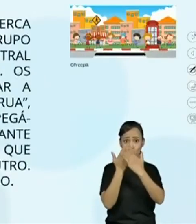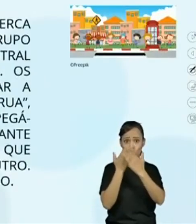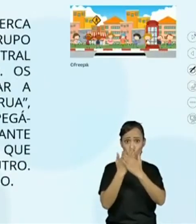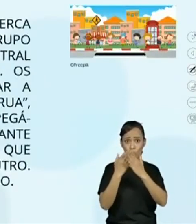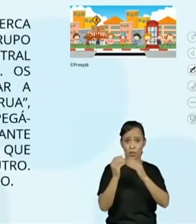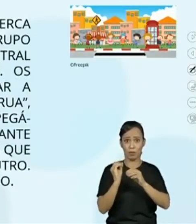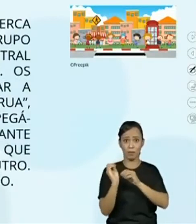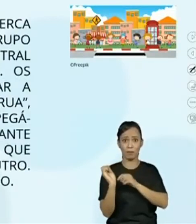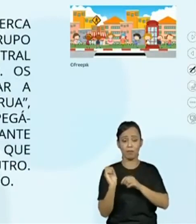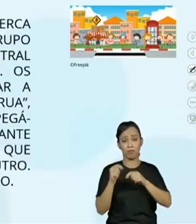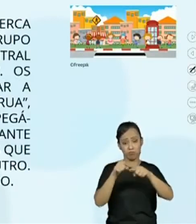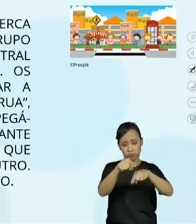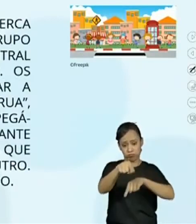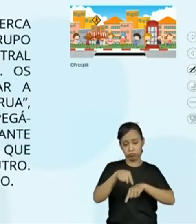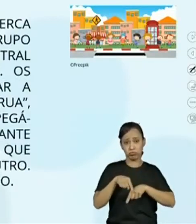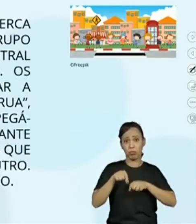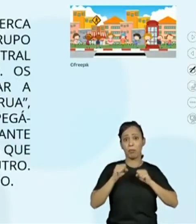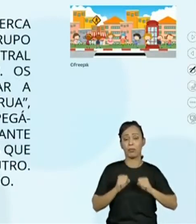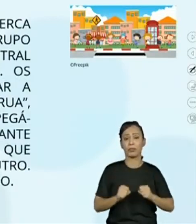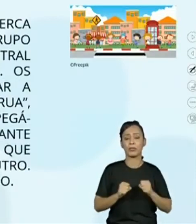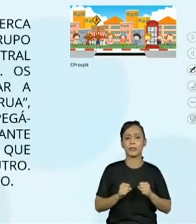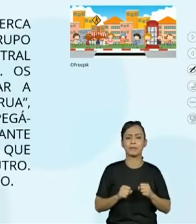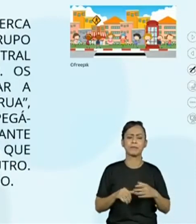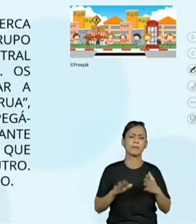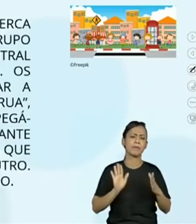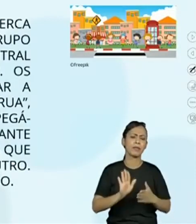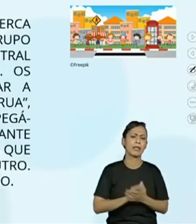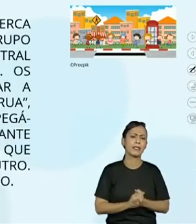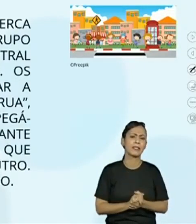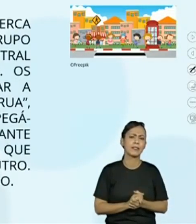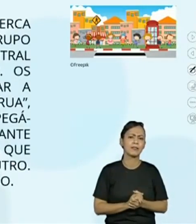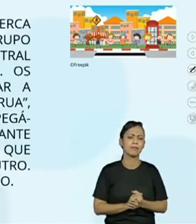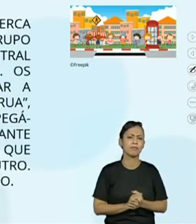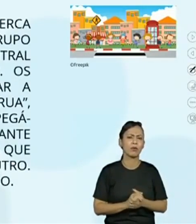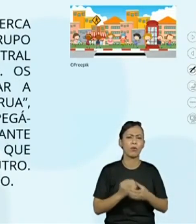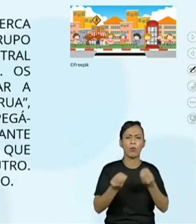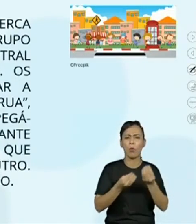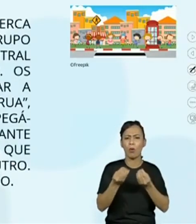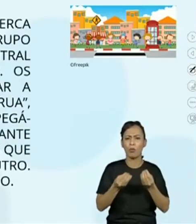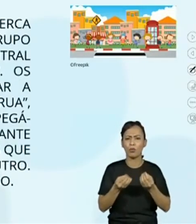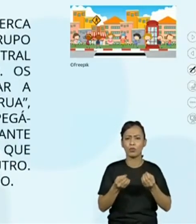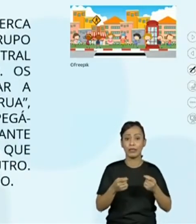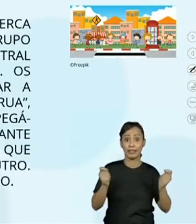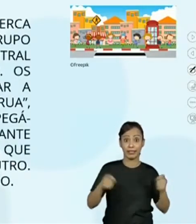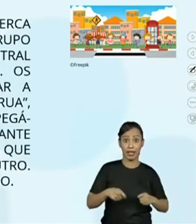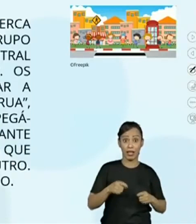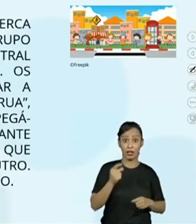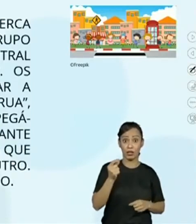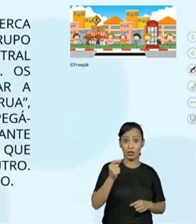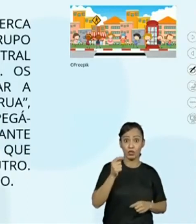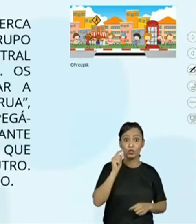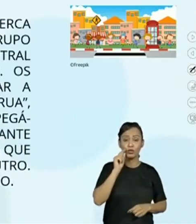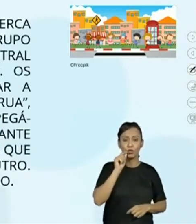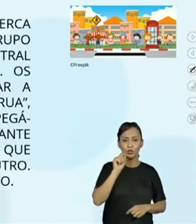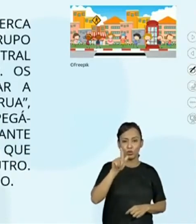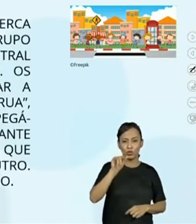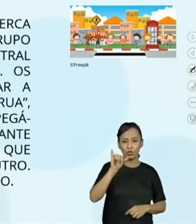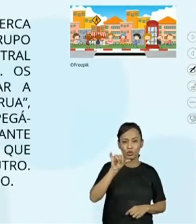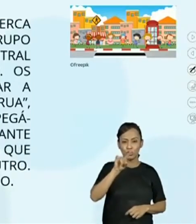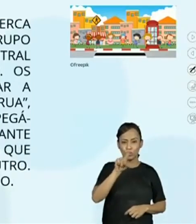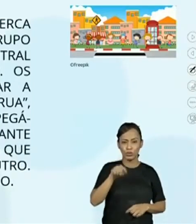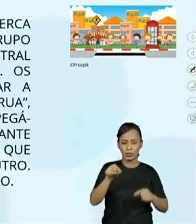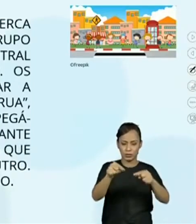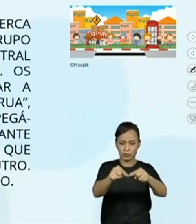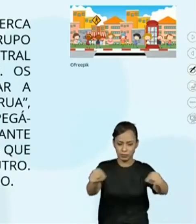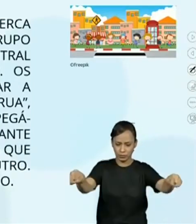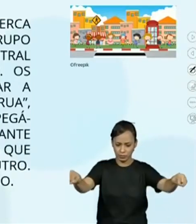ajuda. Obrigada. Como brincar? Trace no chão duas linhas paralelas,